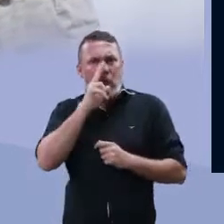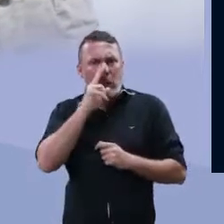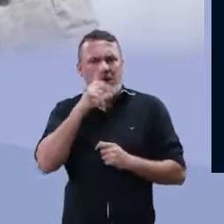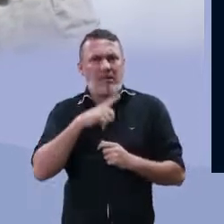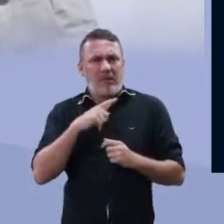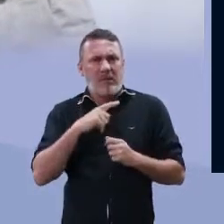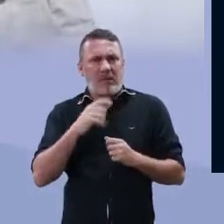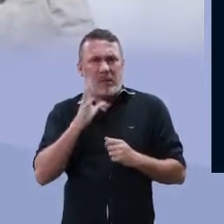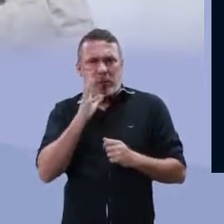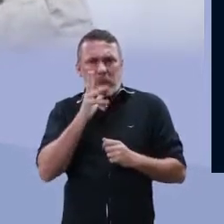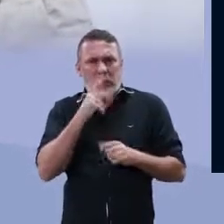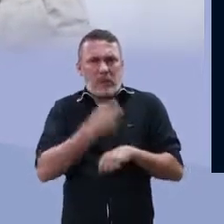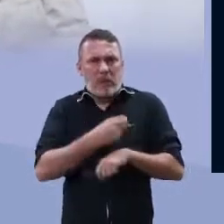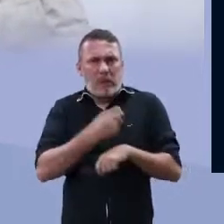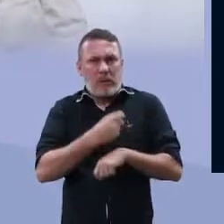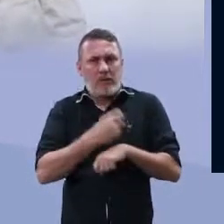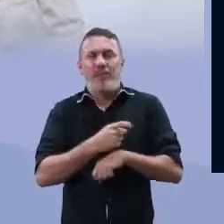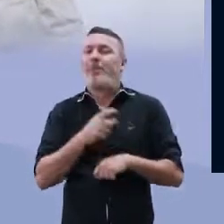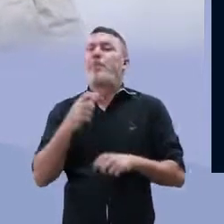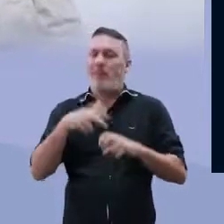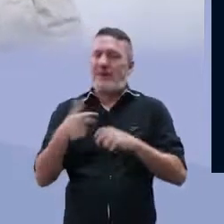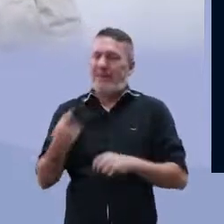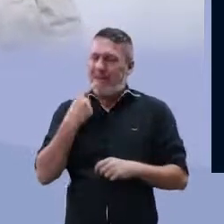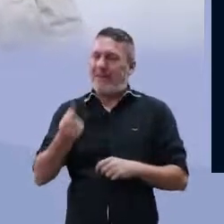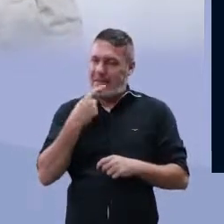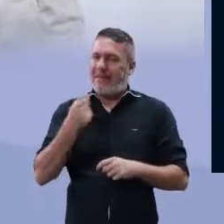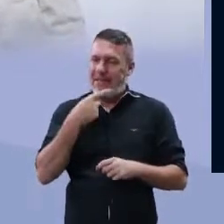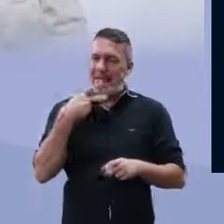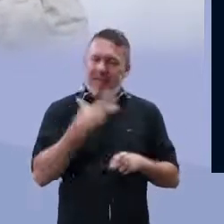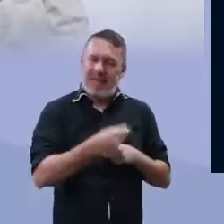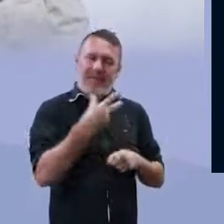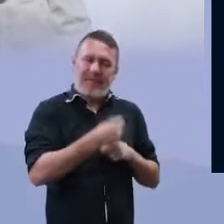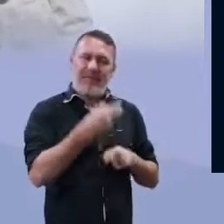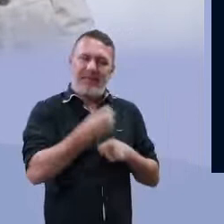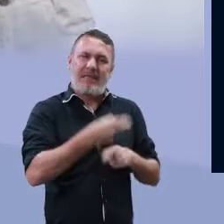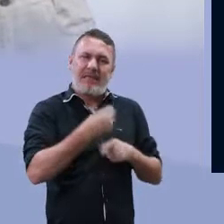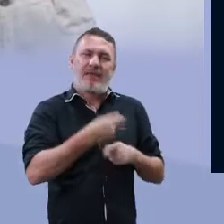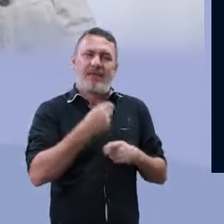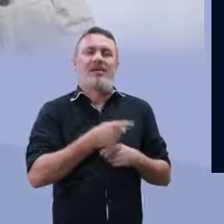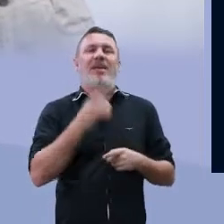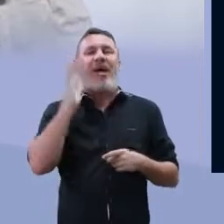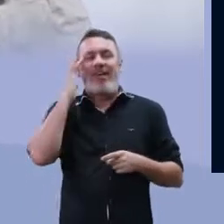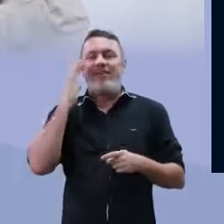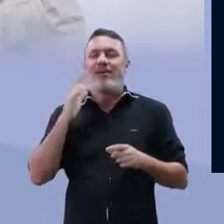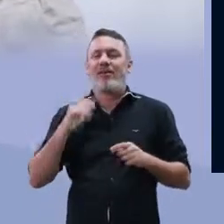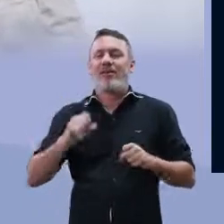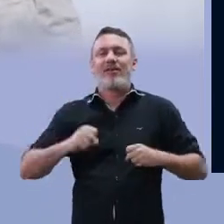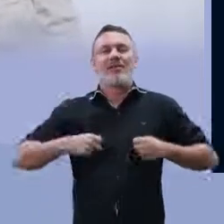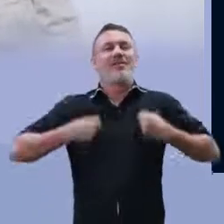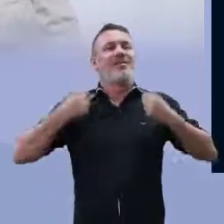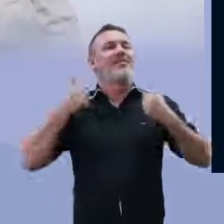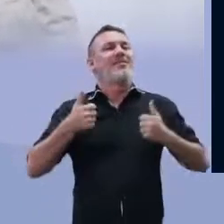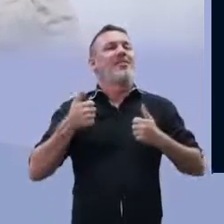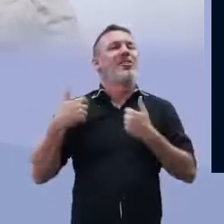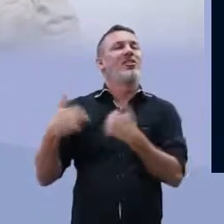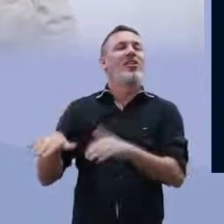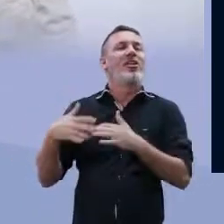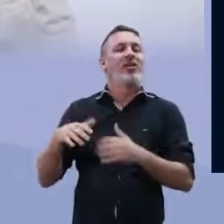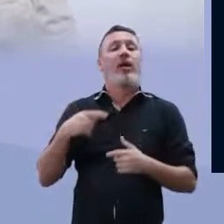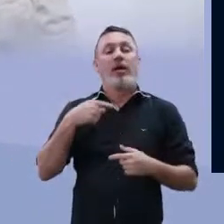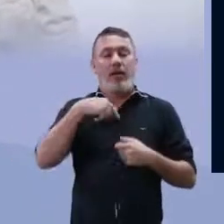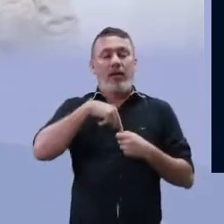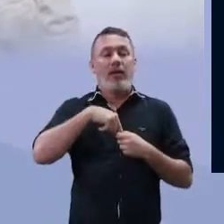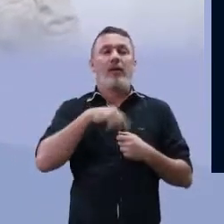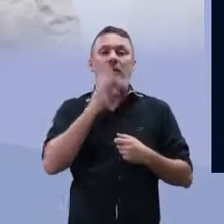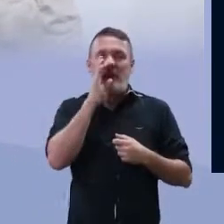resistentes, a gente só consegue eliminar elas até o final do antibiótico. E se você para ele no meio, quando você